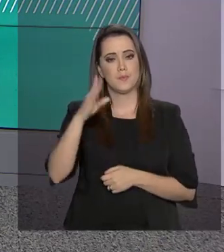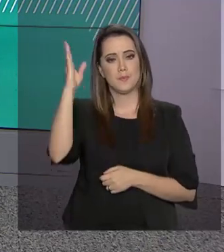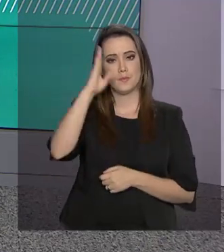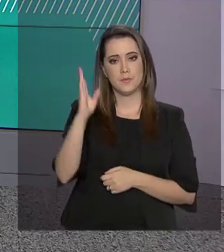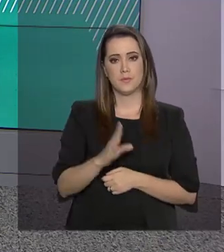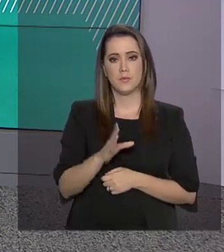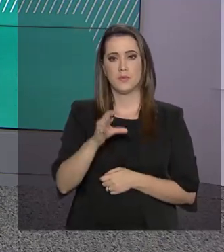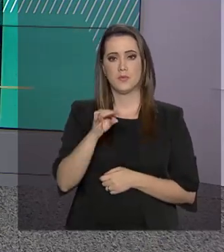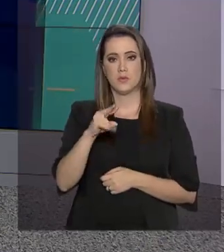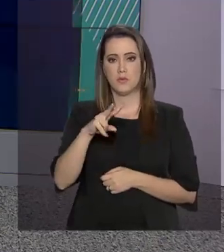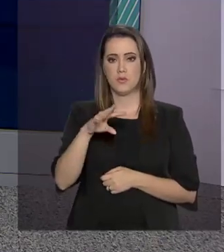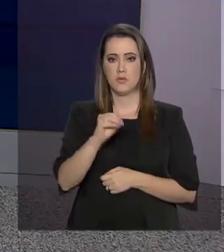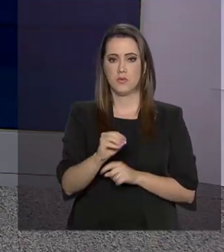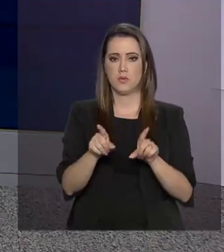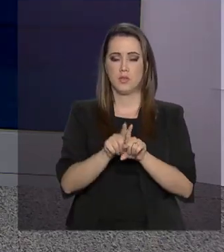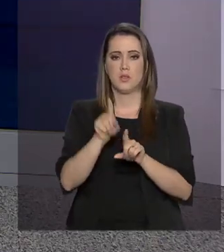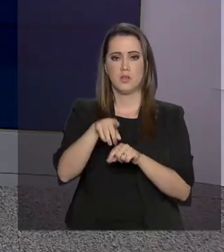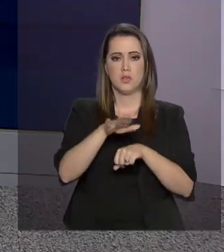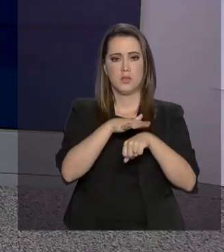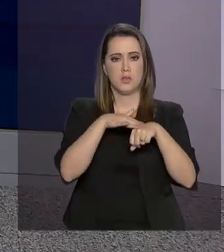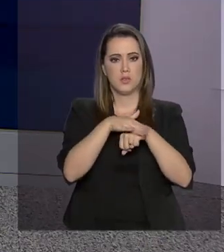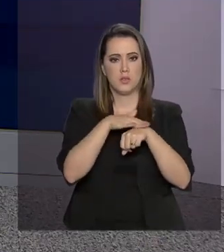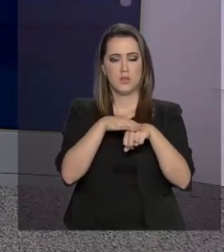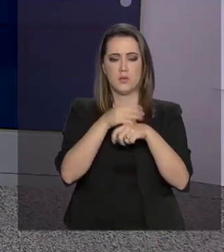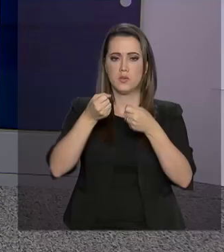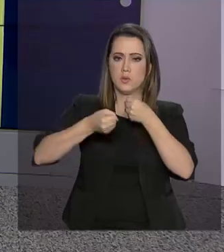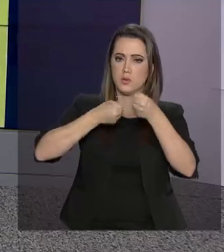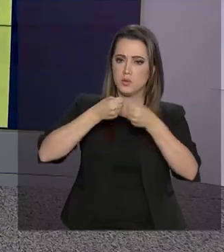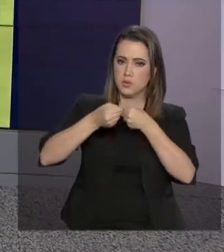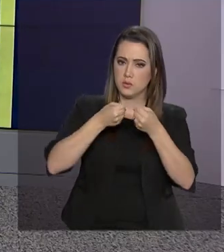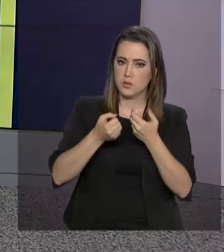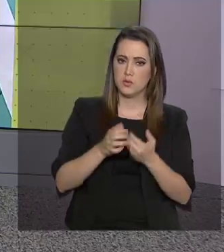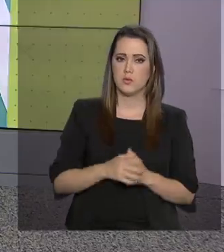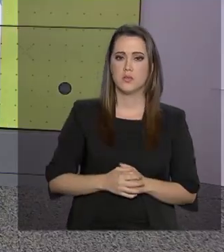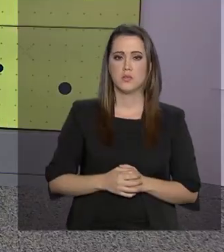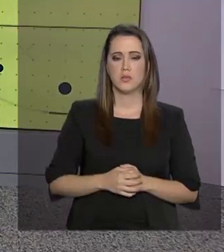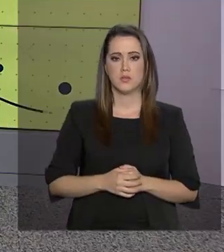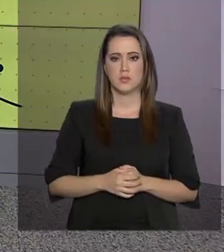Eu estou ouvindo, não sei se o microfone está funcionando. Está desligado, acho.